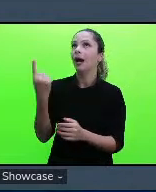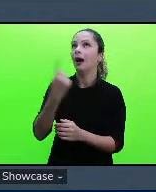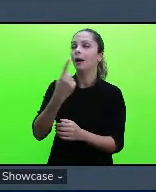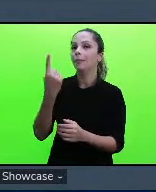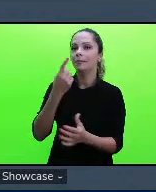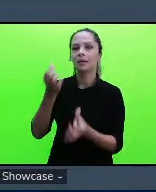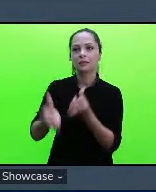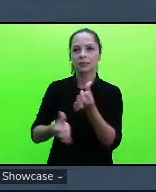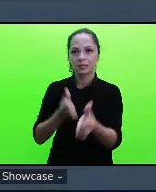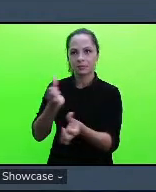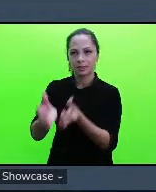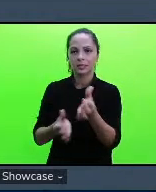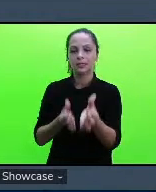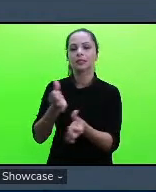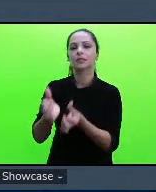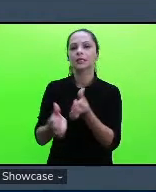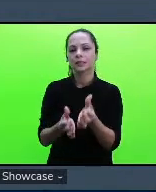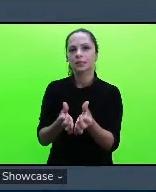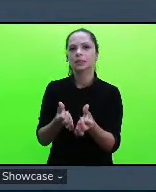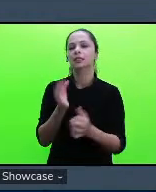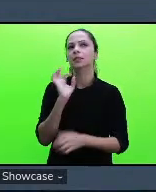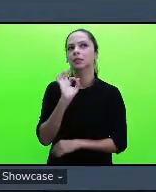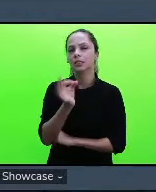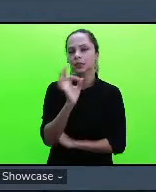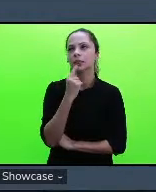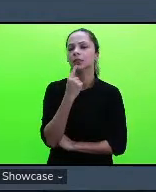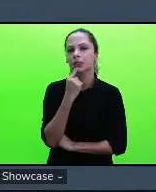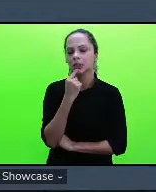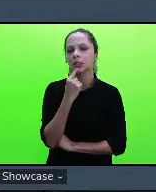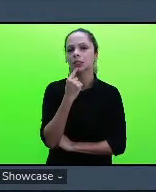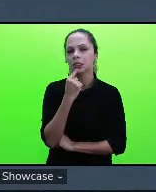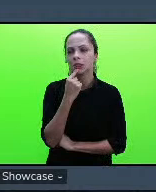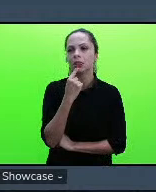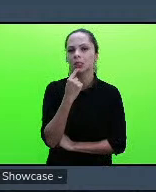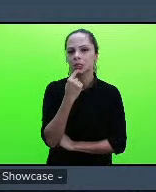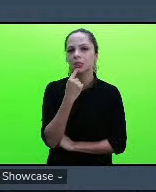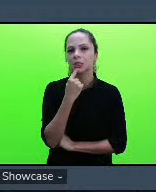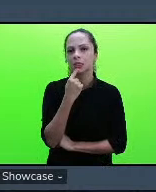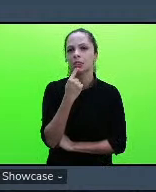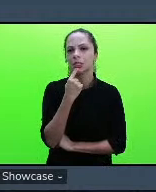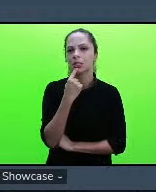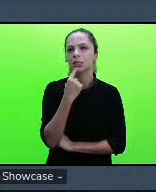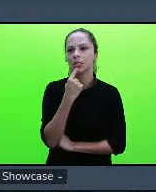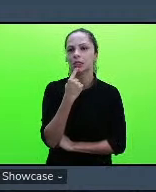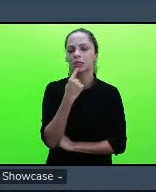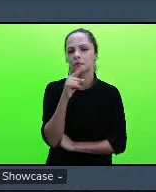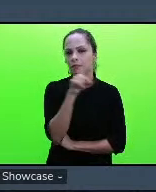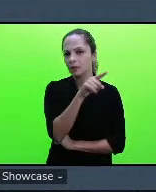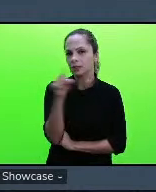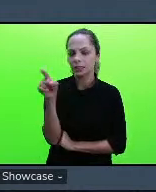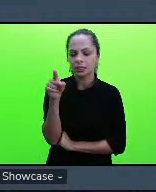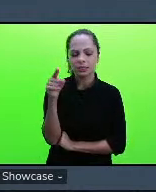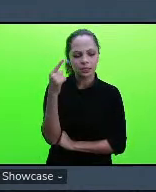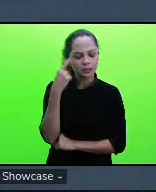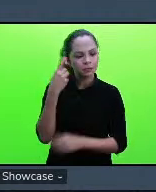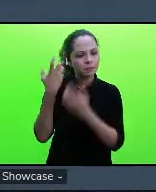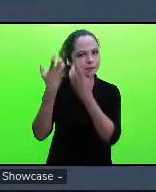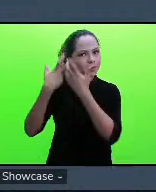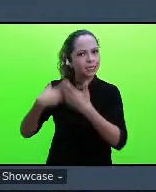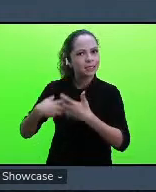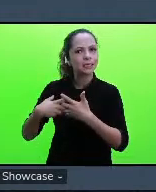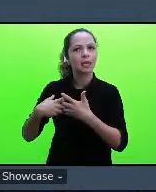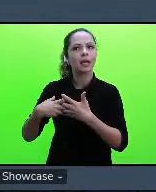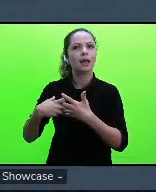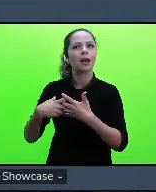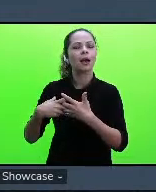Semestre Sim Vocês chegaram a pensar em fazer fazer o